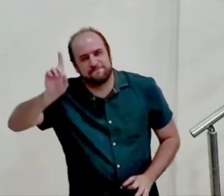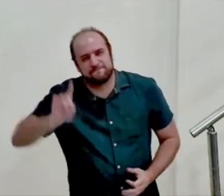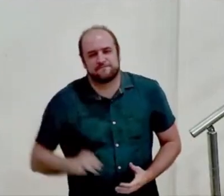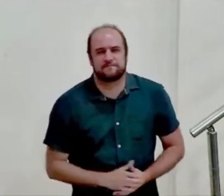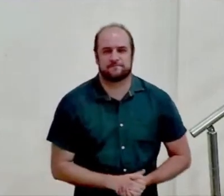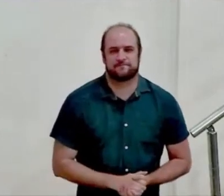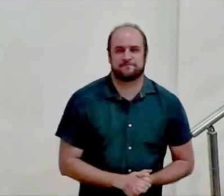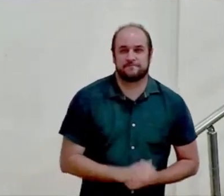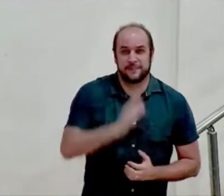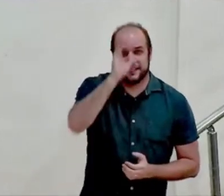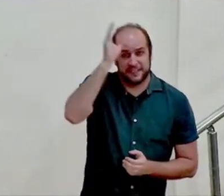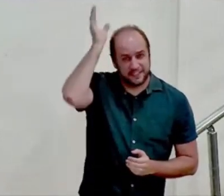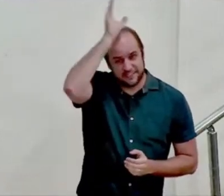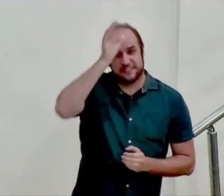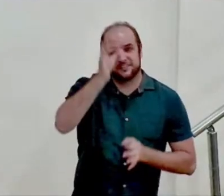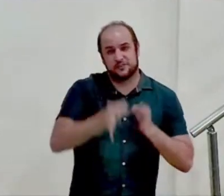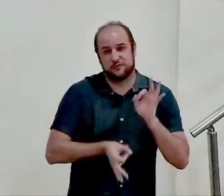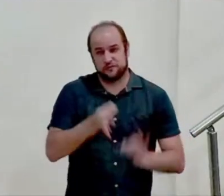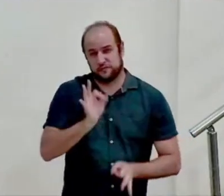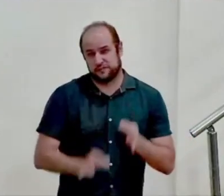Cristo é a sua justiça